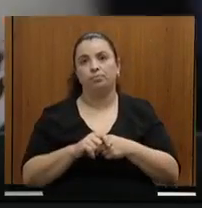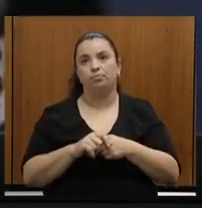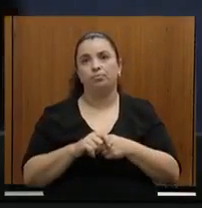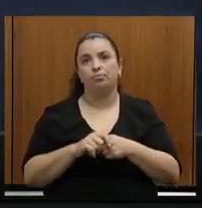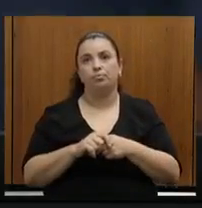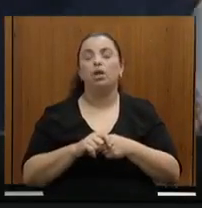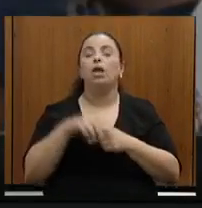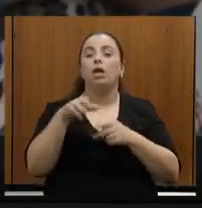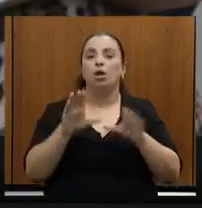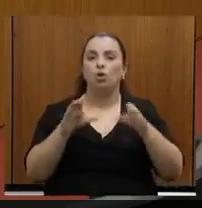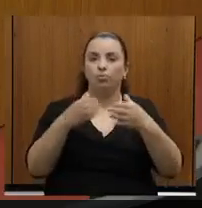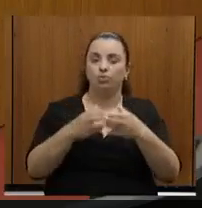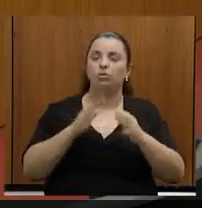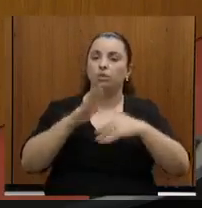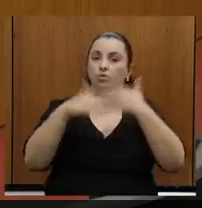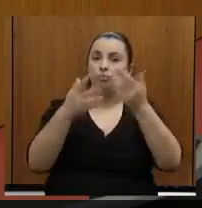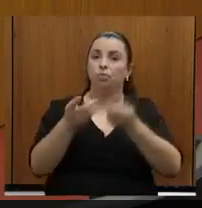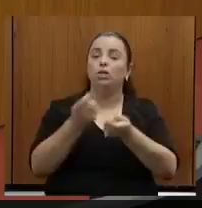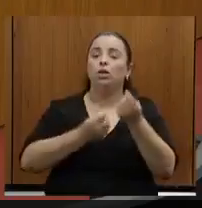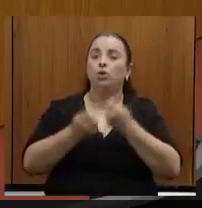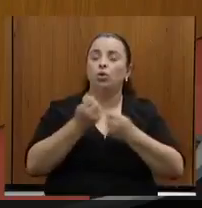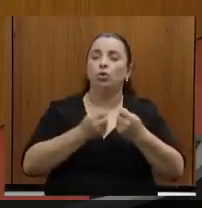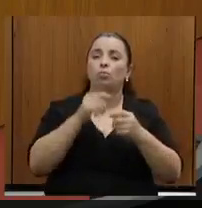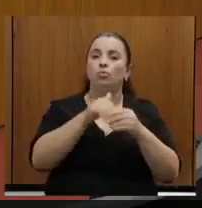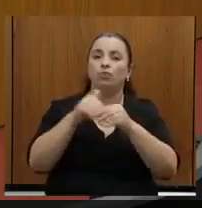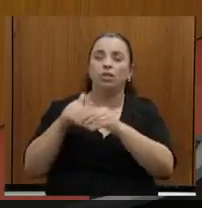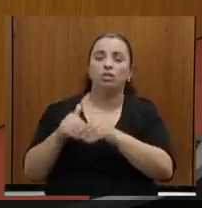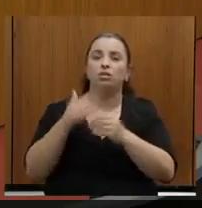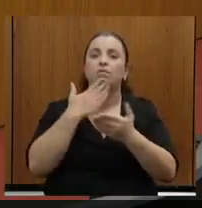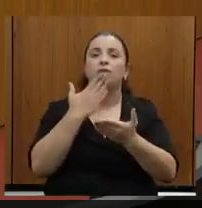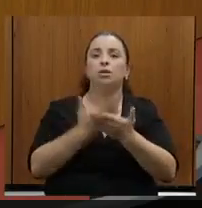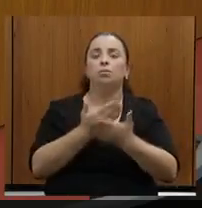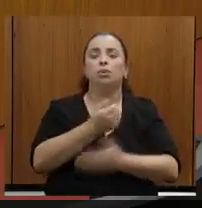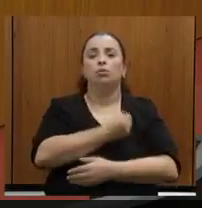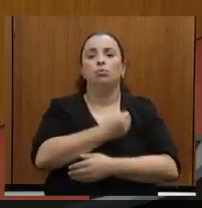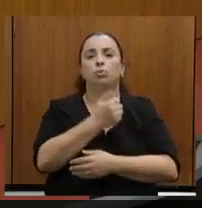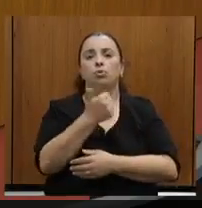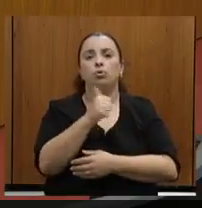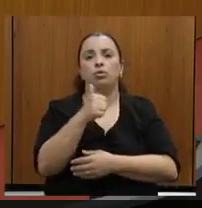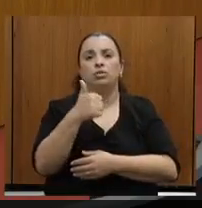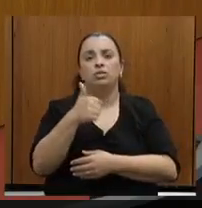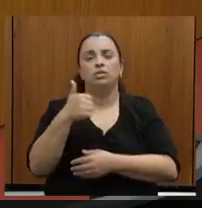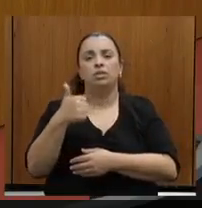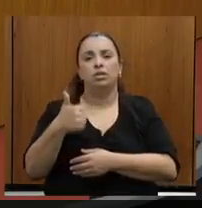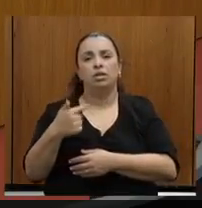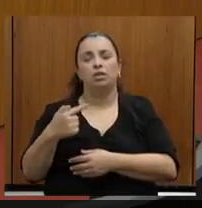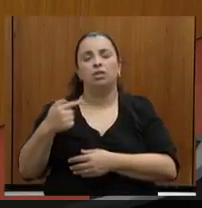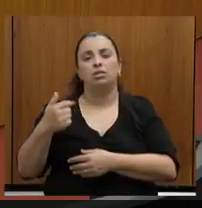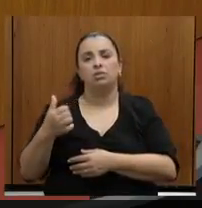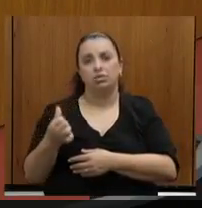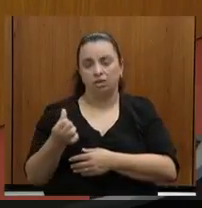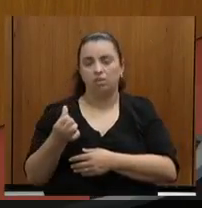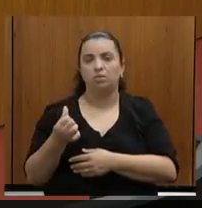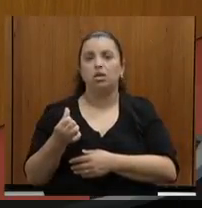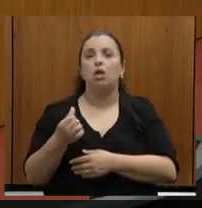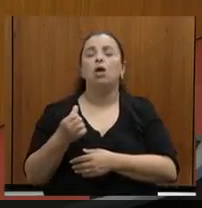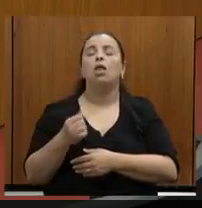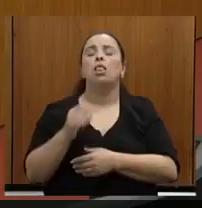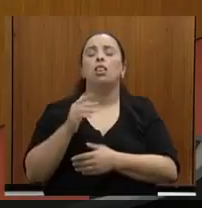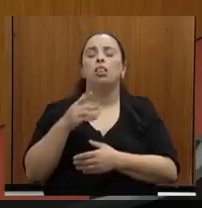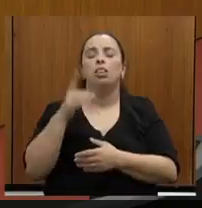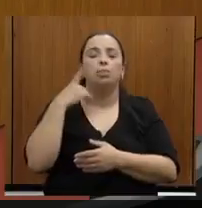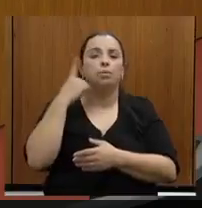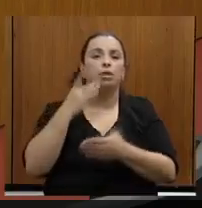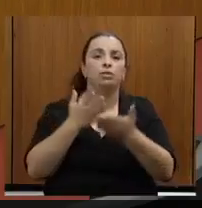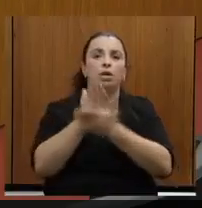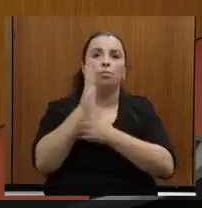Desenvolvimento Econômico. Em votação, requerimento número 1176-2021. Deputados, aprovam o permanente como estão.